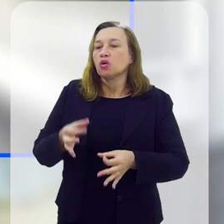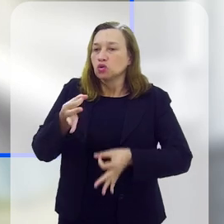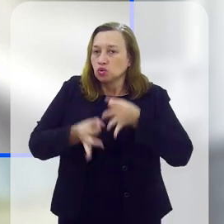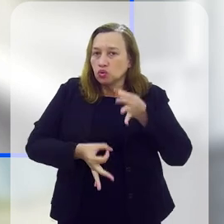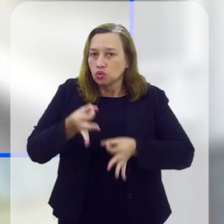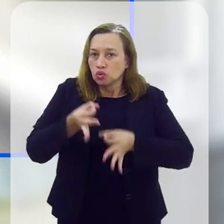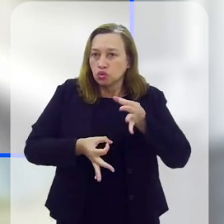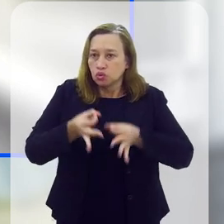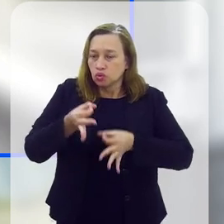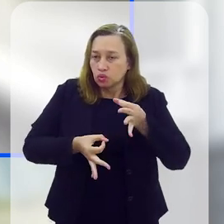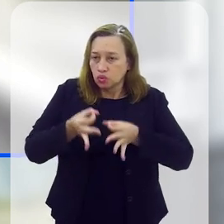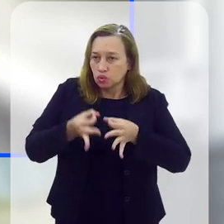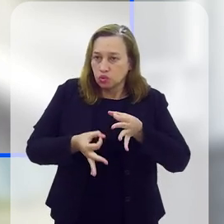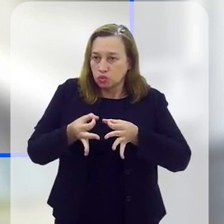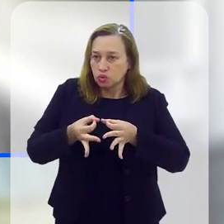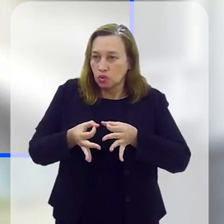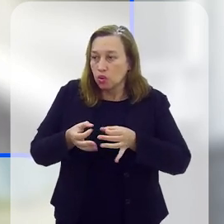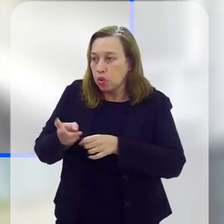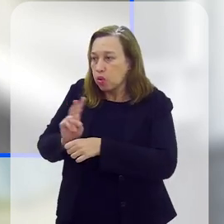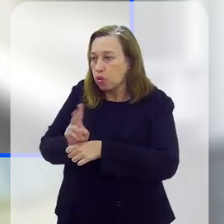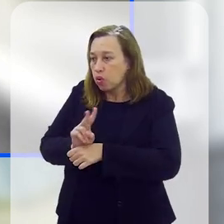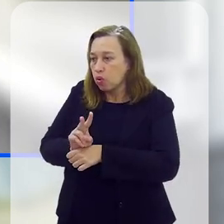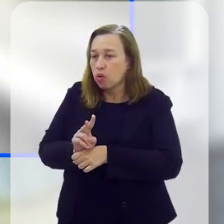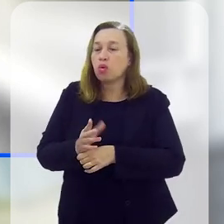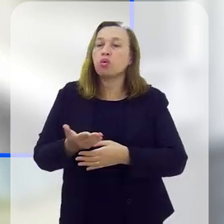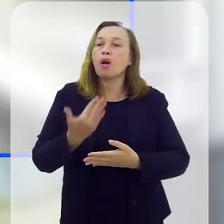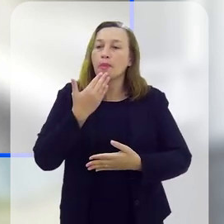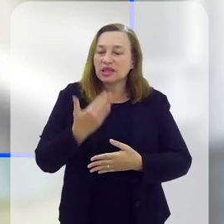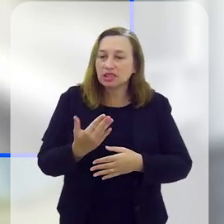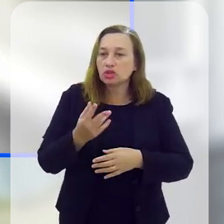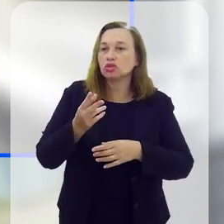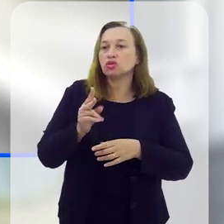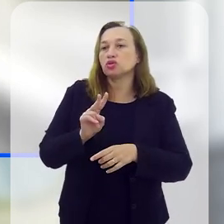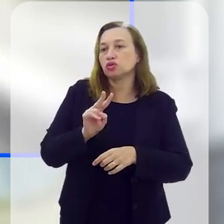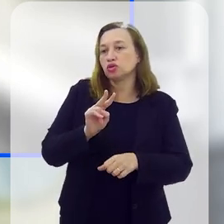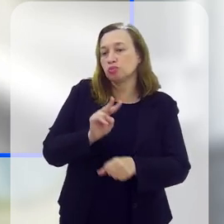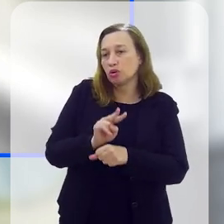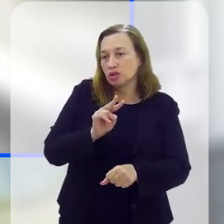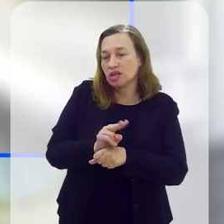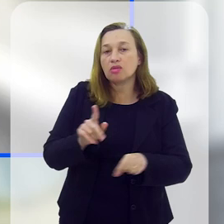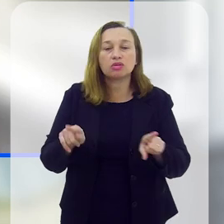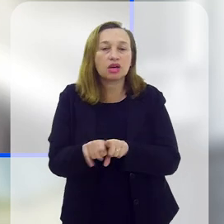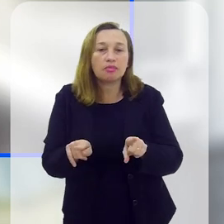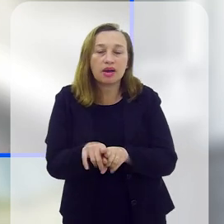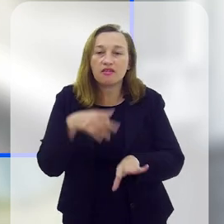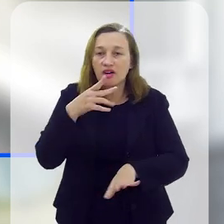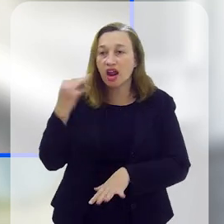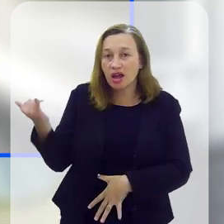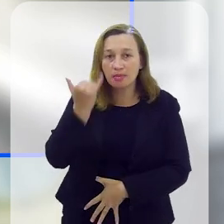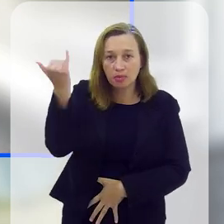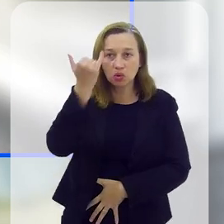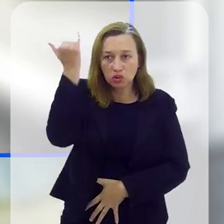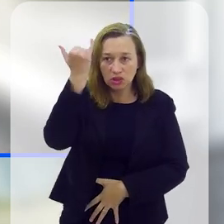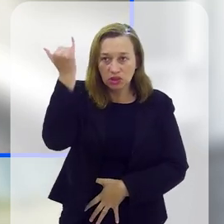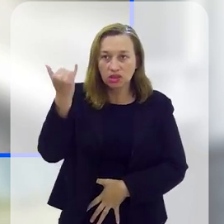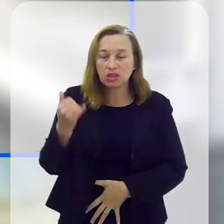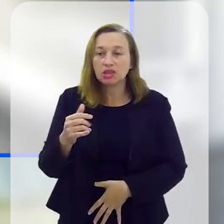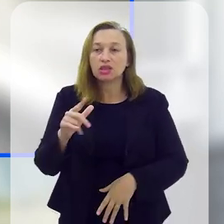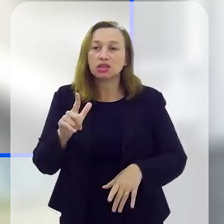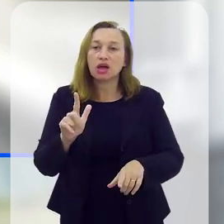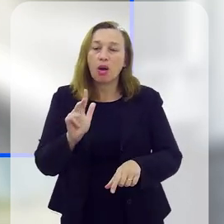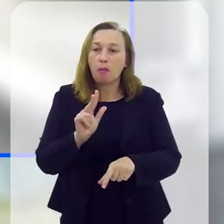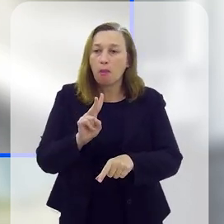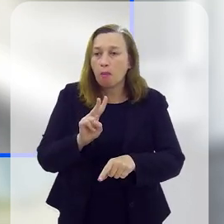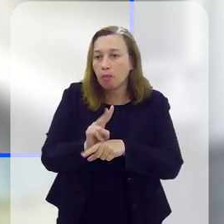plantão judiciário, então a vítima pode pedir, inclusive, nos finais de semana, esse pedido de protetiva. E também é importante destacar a importância da